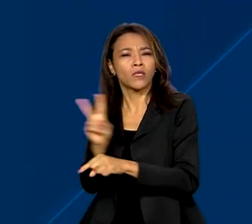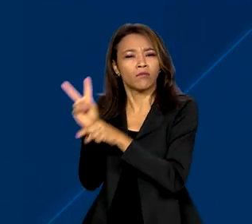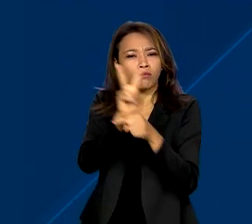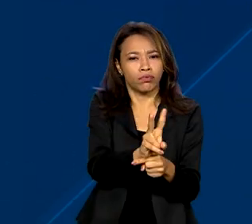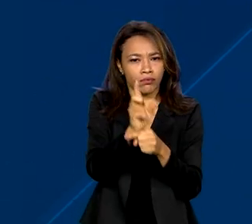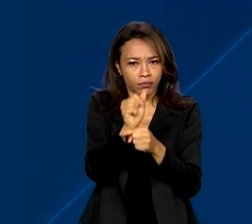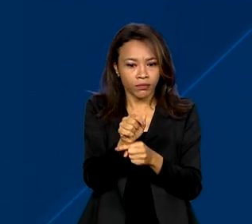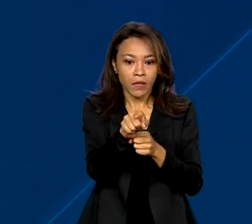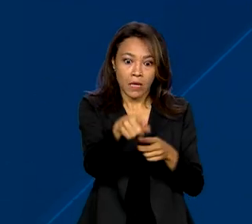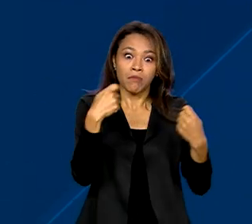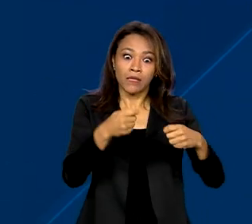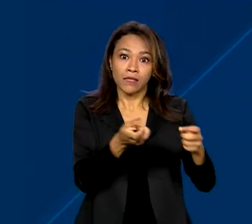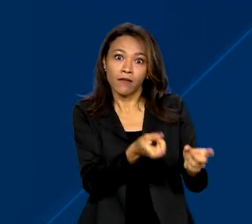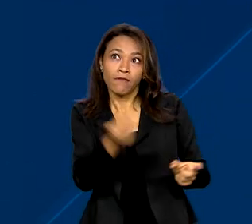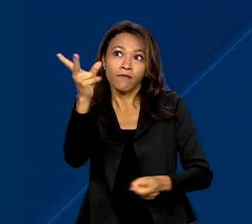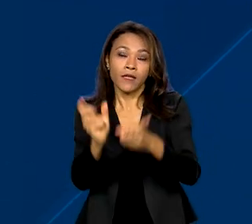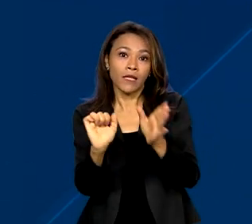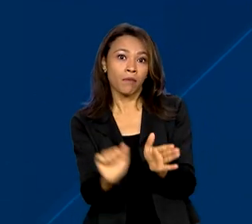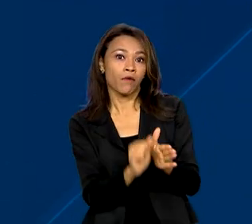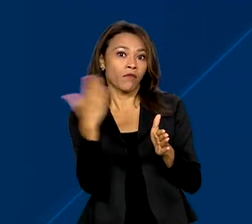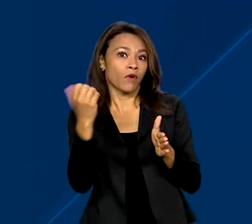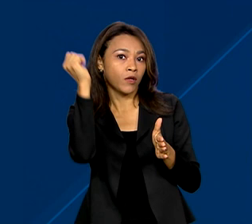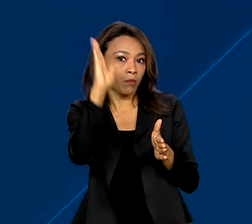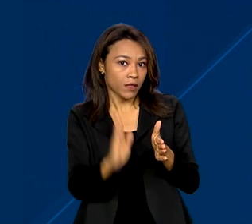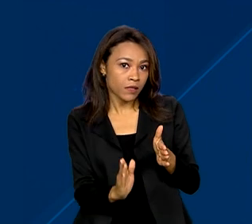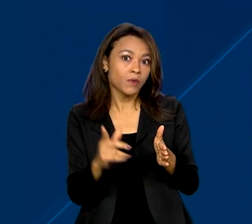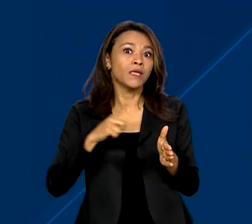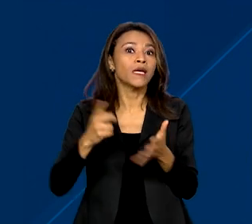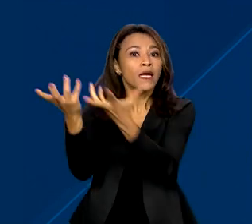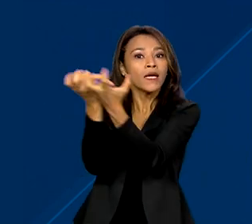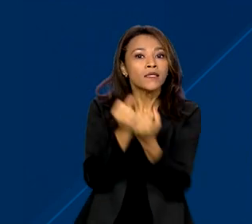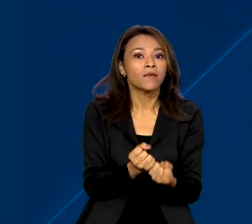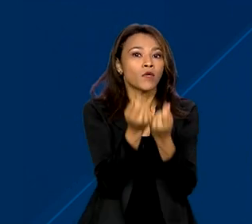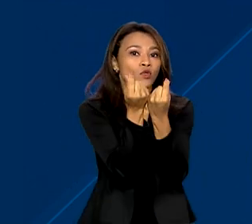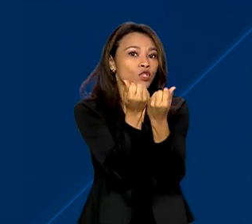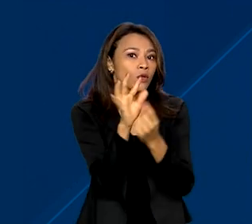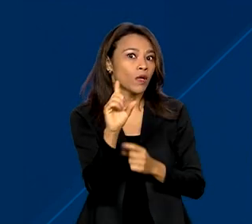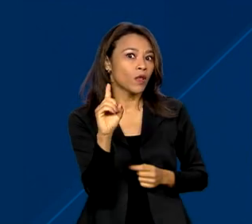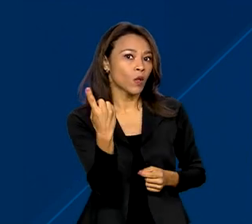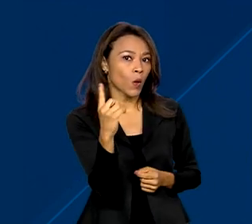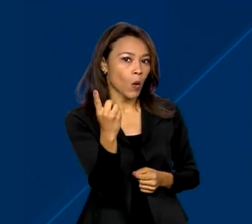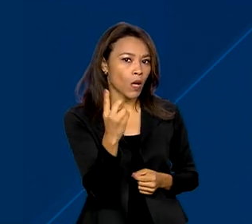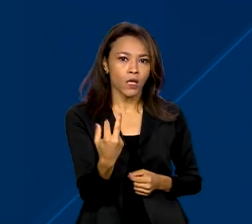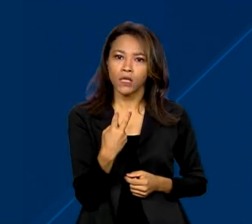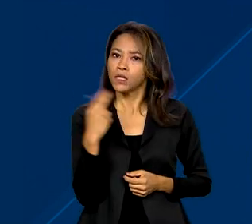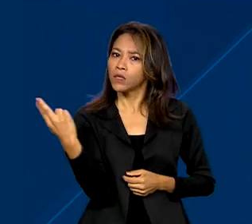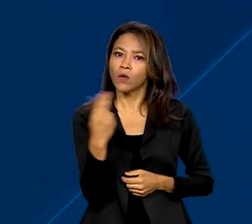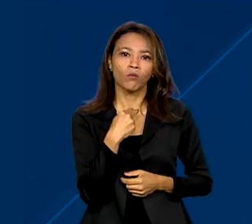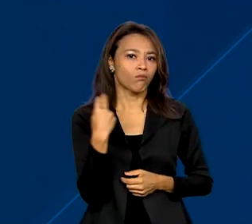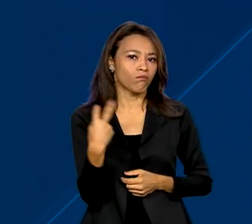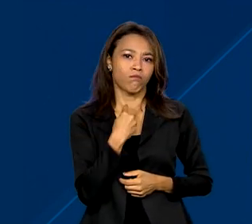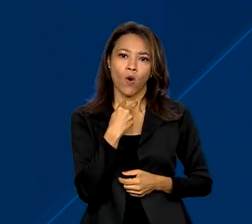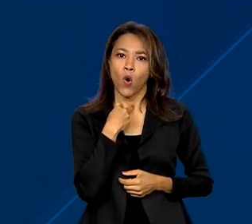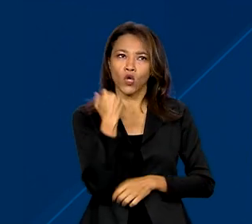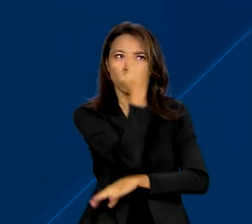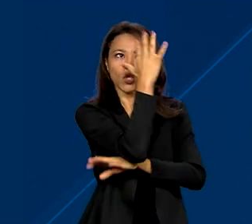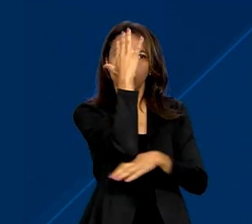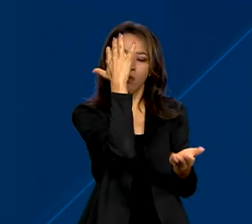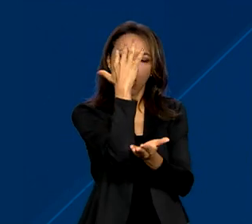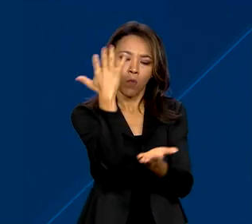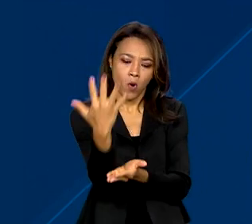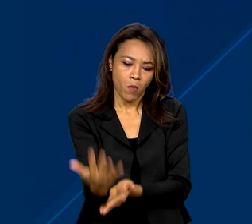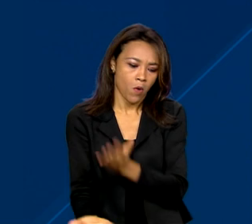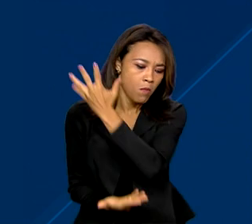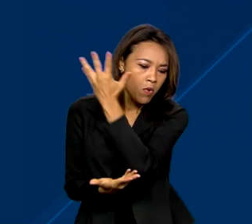devem ser exportadores e receber receitas em dólar e não podem ter desmatado de forma ilegal. A linha de